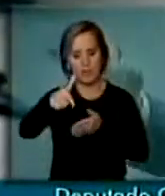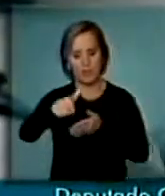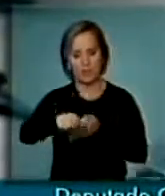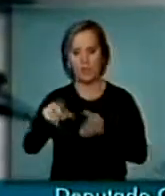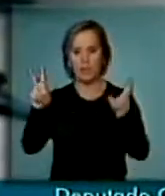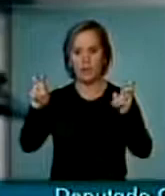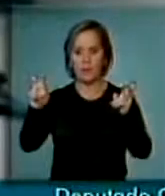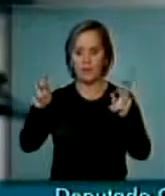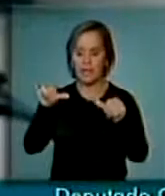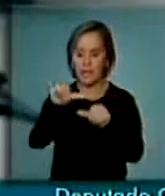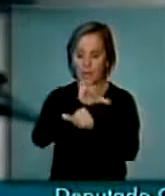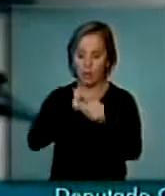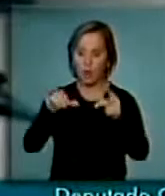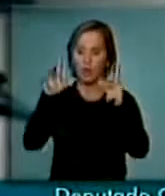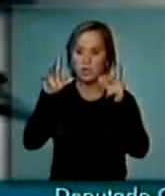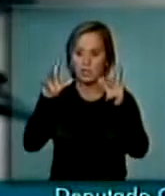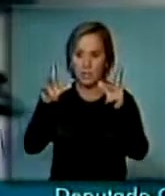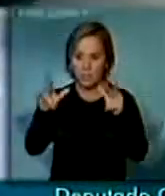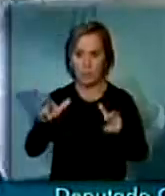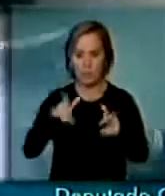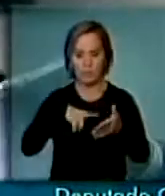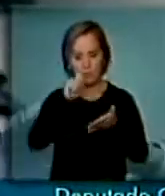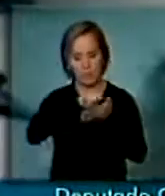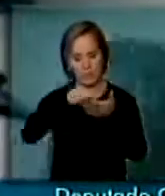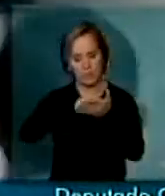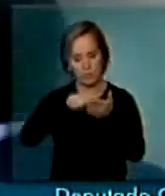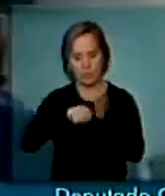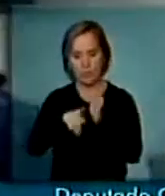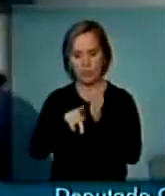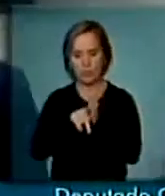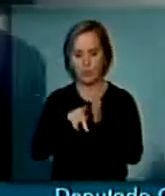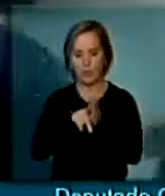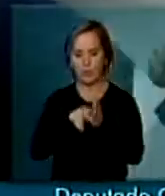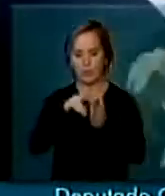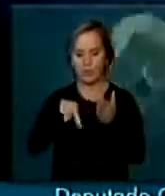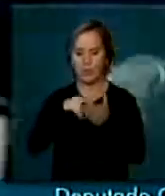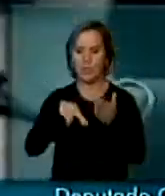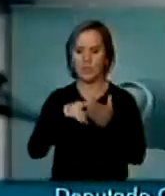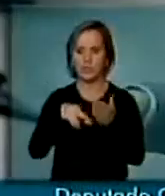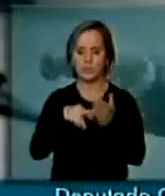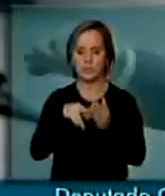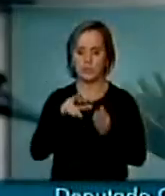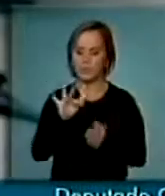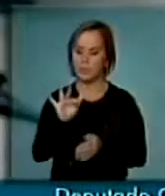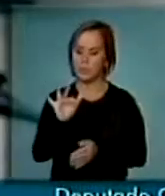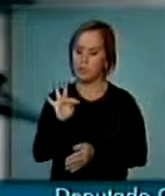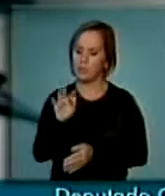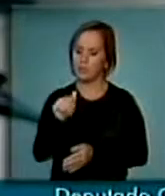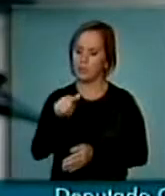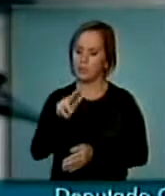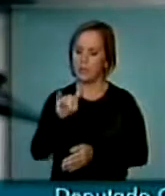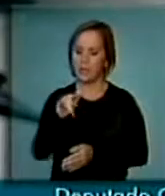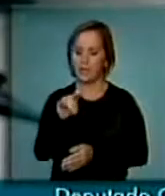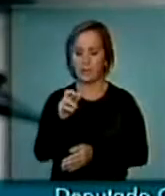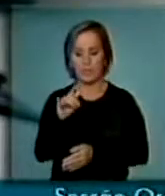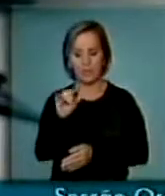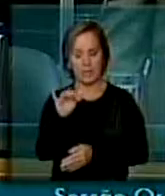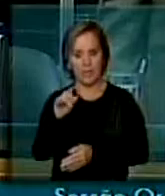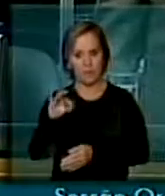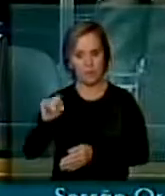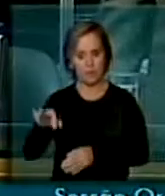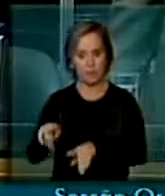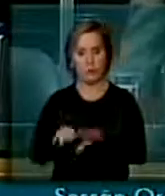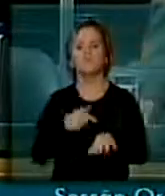corrigida, igual está na rota taquigráfica, constando do discurso, do processamento do dia de ontem que fiz no grande expediente. Eu dou